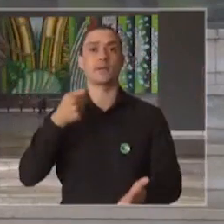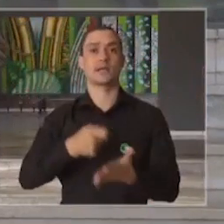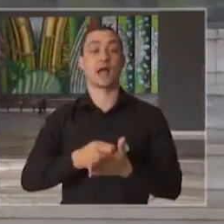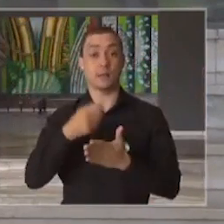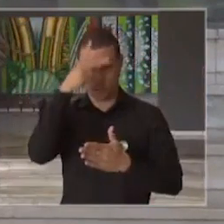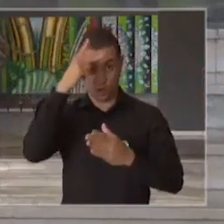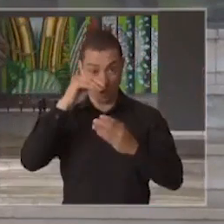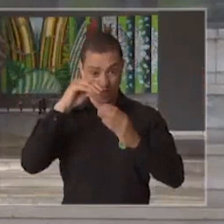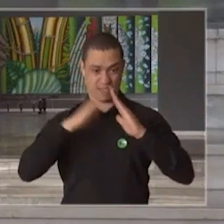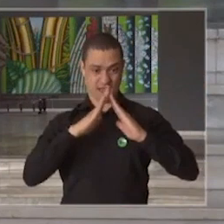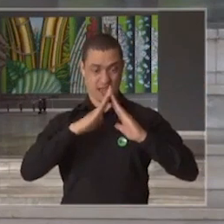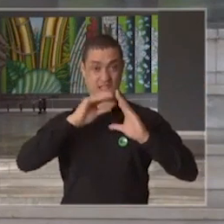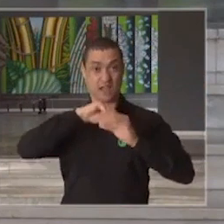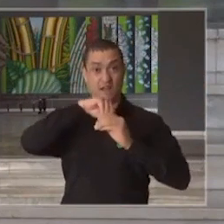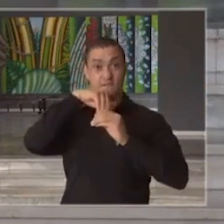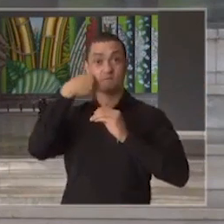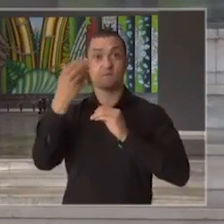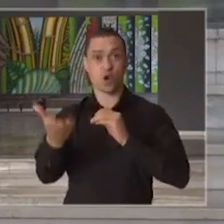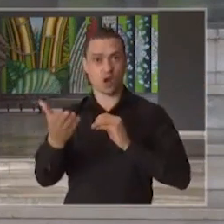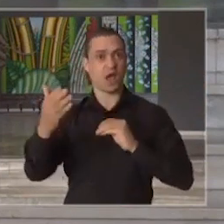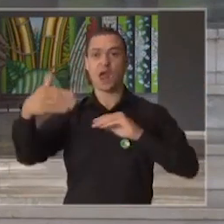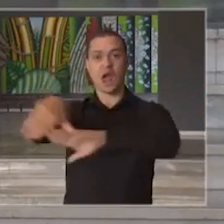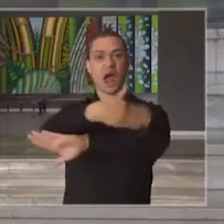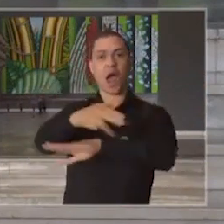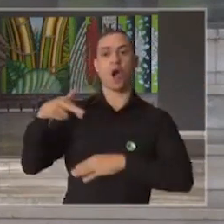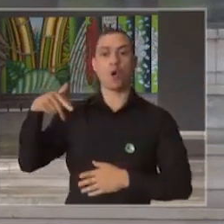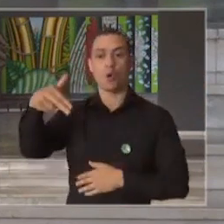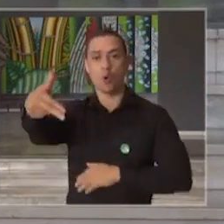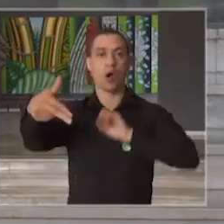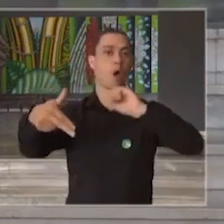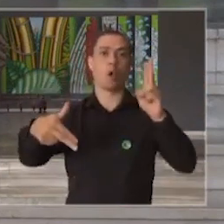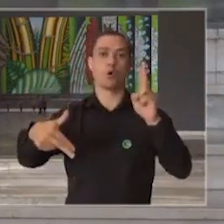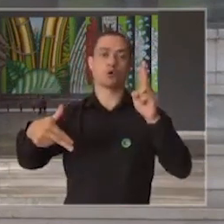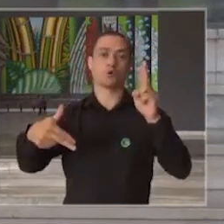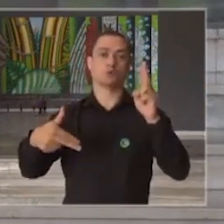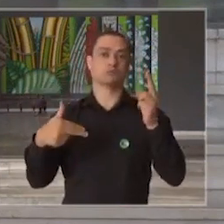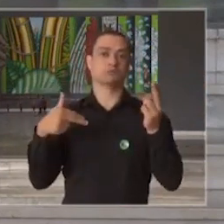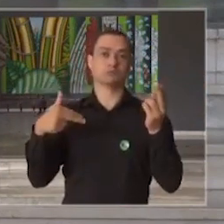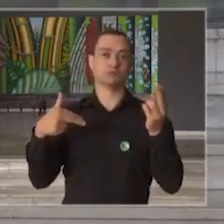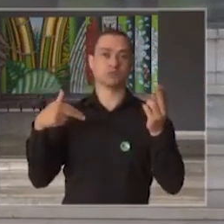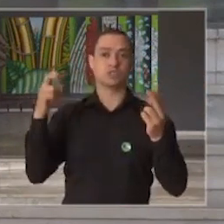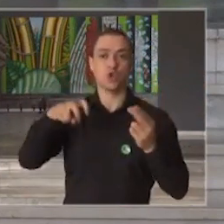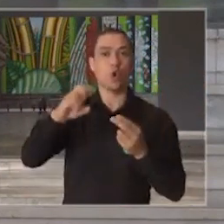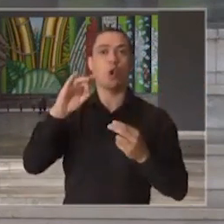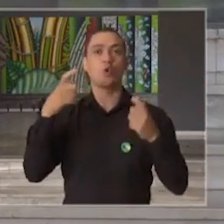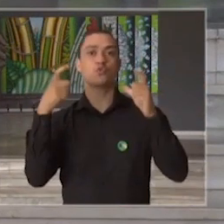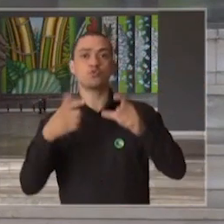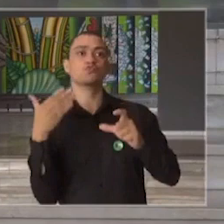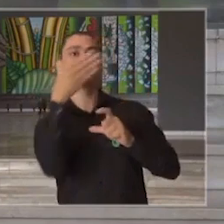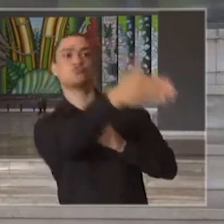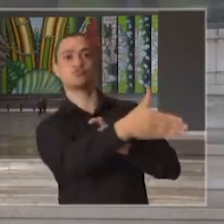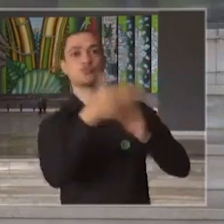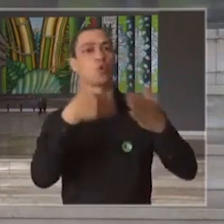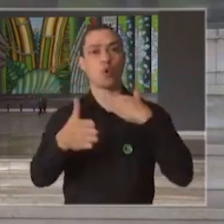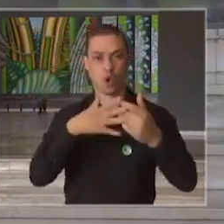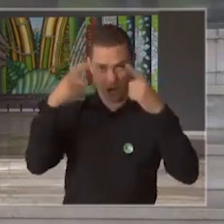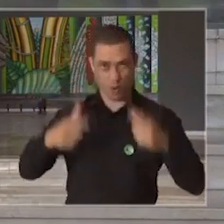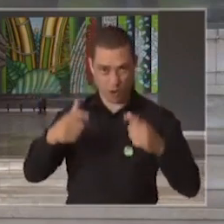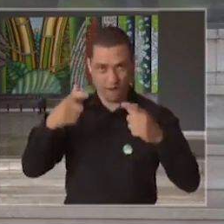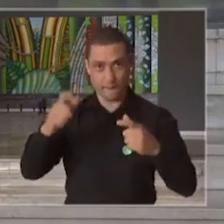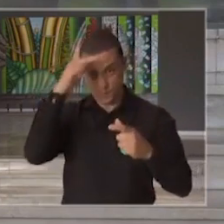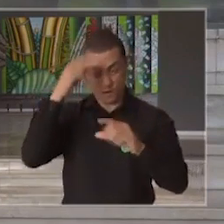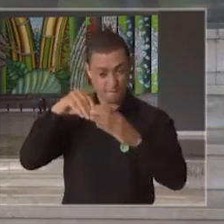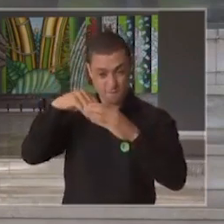estiverem caminhando ou andando ou se dirigindo a qualquer local no Estado de São